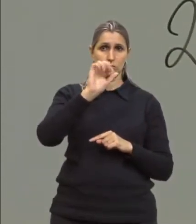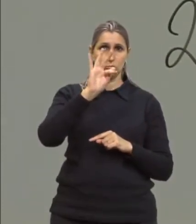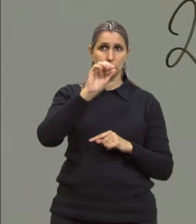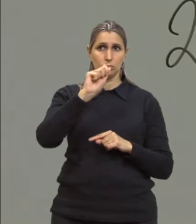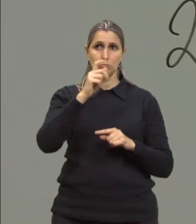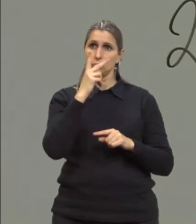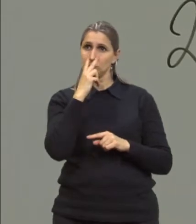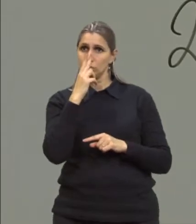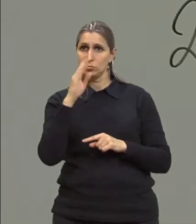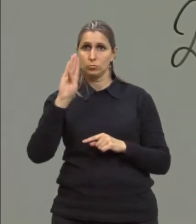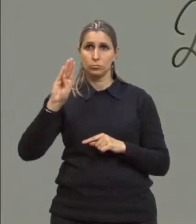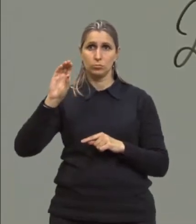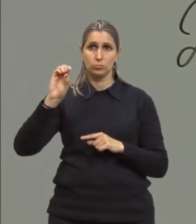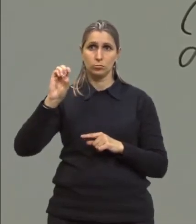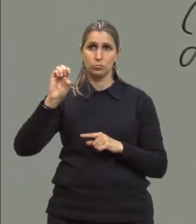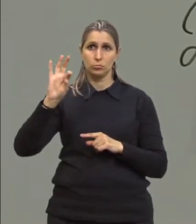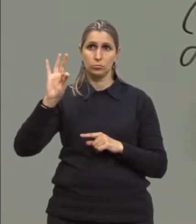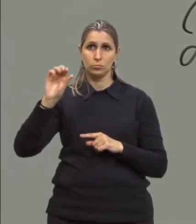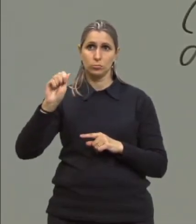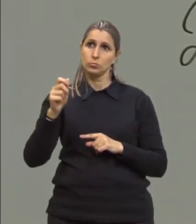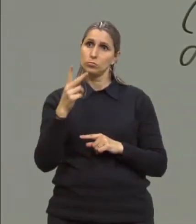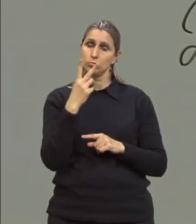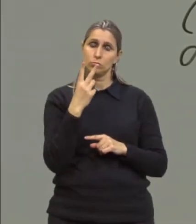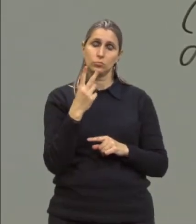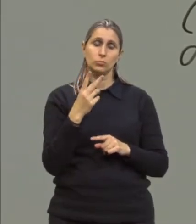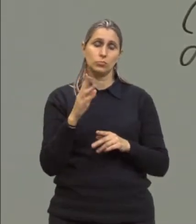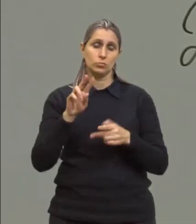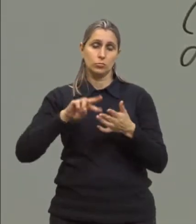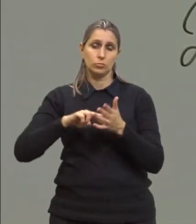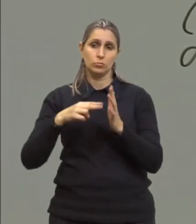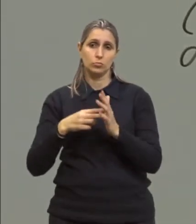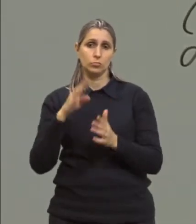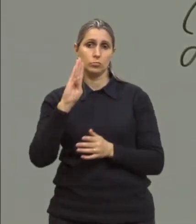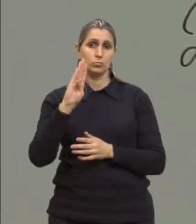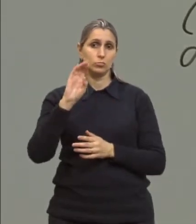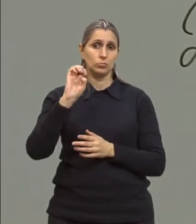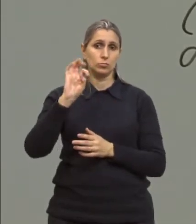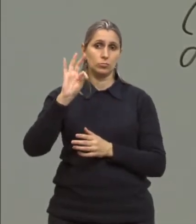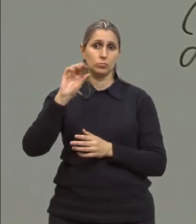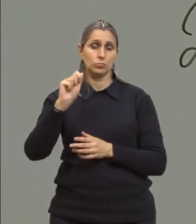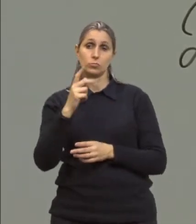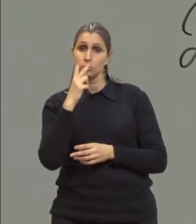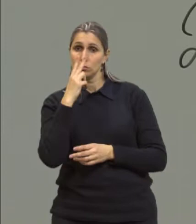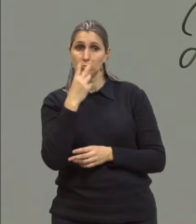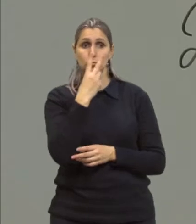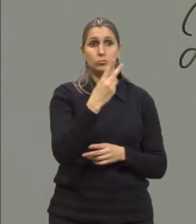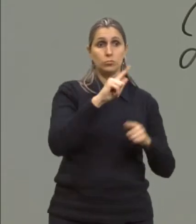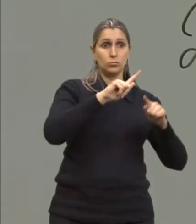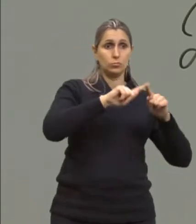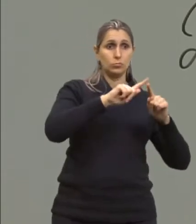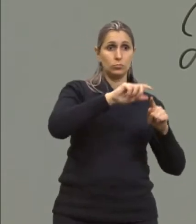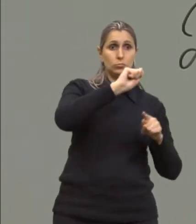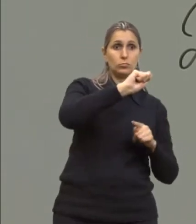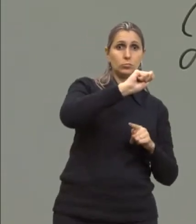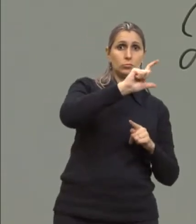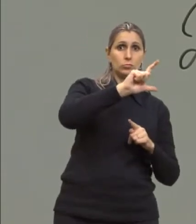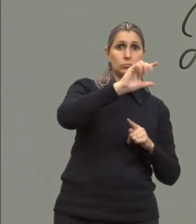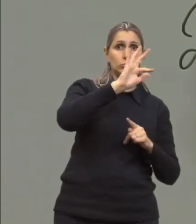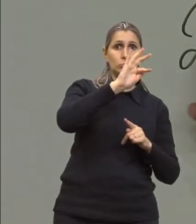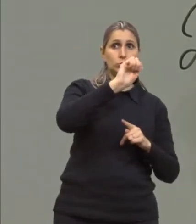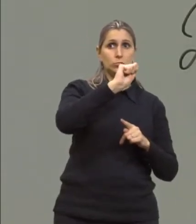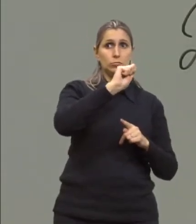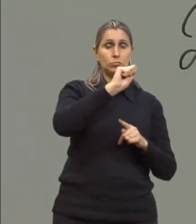beta. Então, quer dizer que o beta é 2 vezes o alfa. Então, é importante nós sabermos disso, certo? Vai ficar